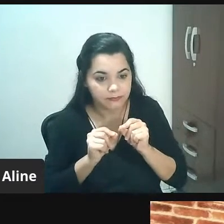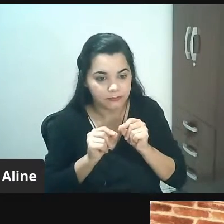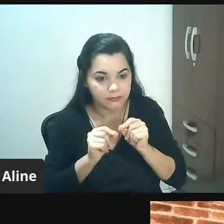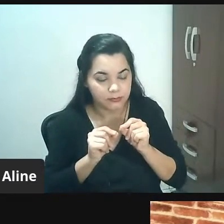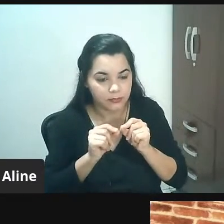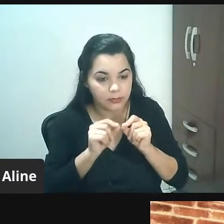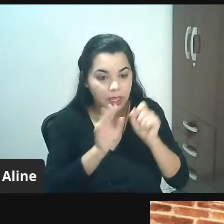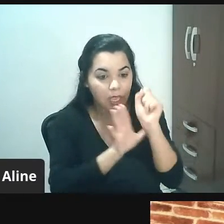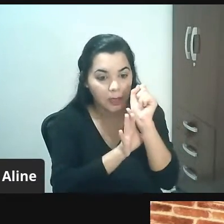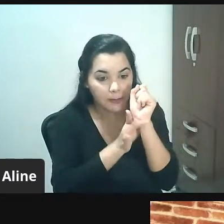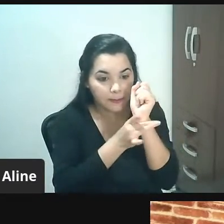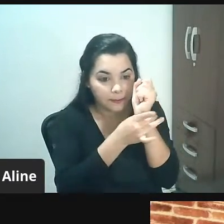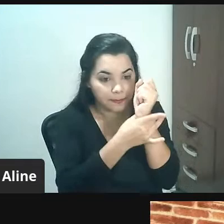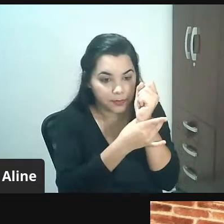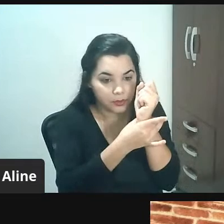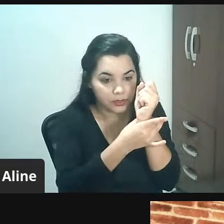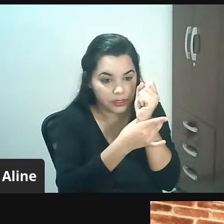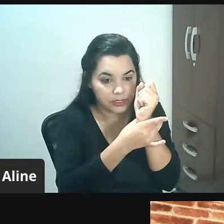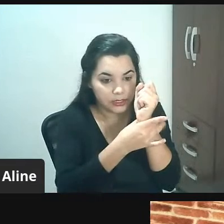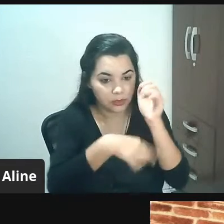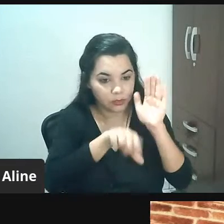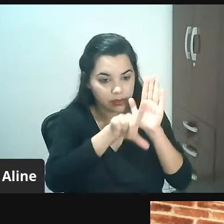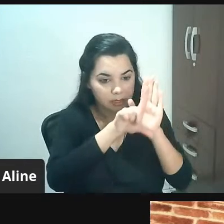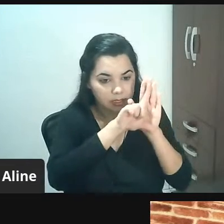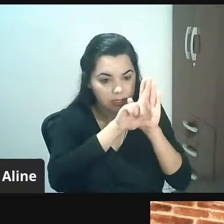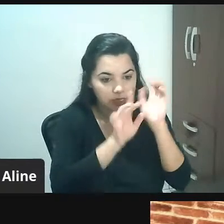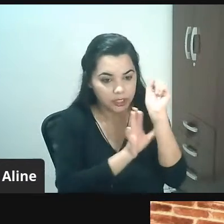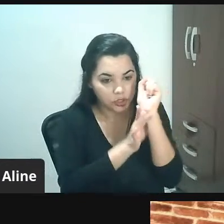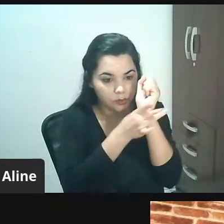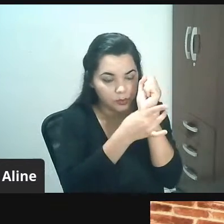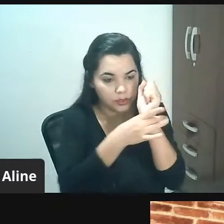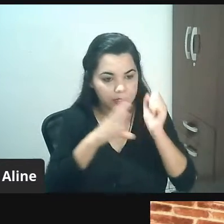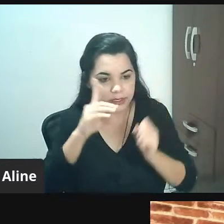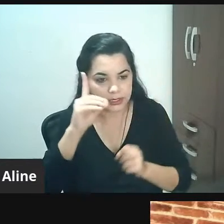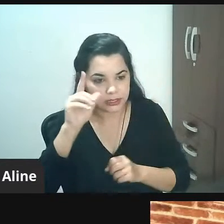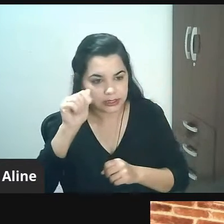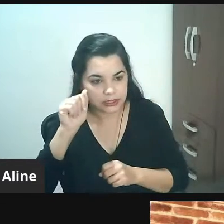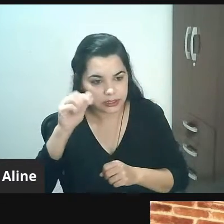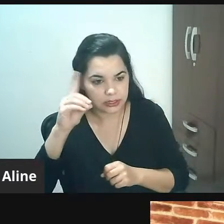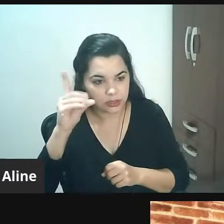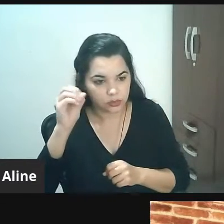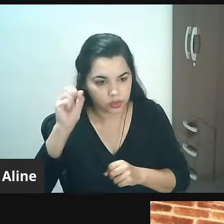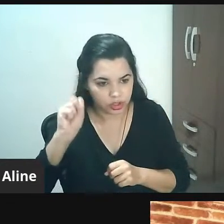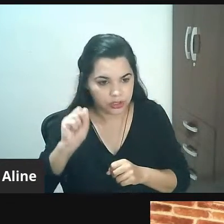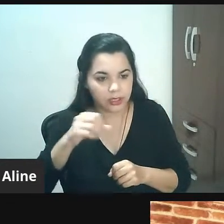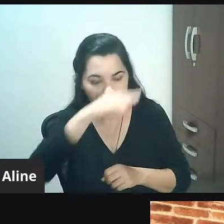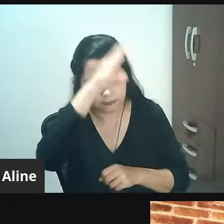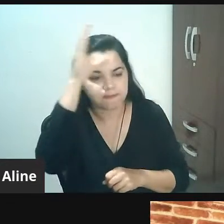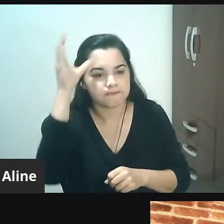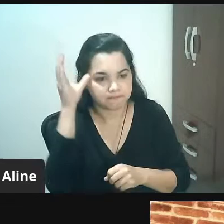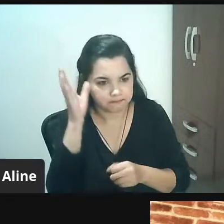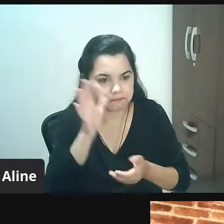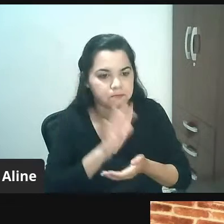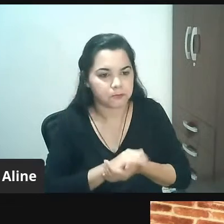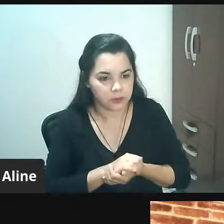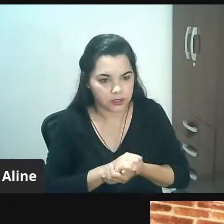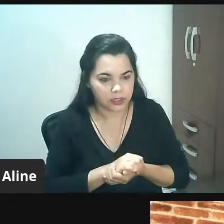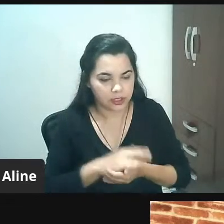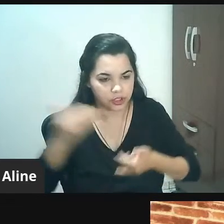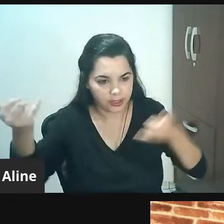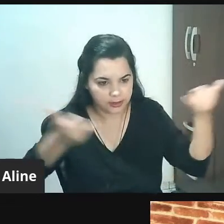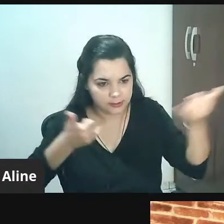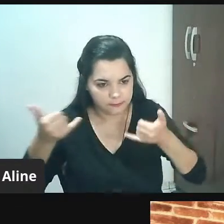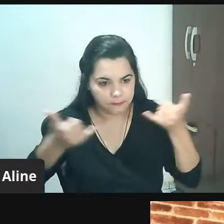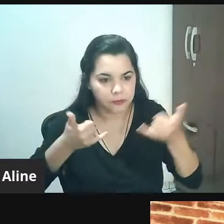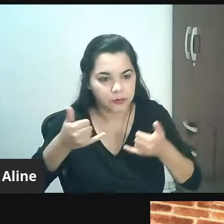proteção lei geral de proteção de dados proteger os dados do cliente ele ele precisa